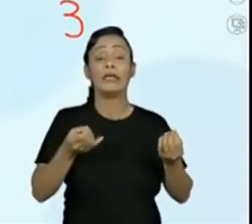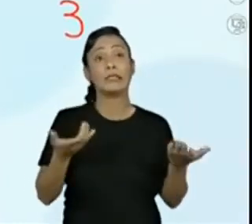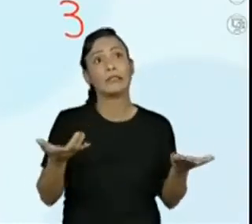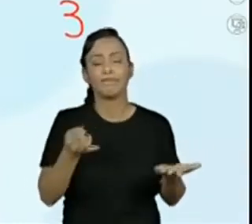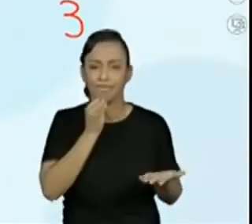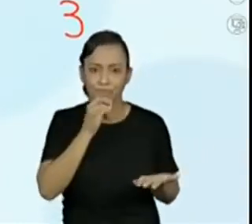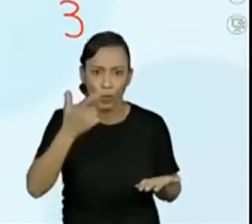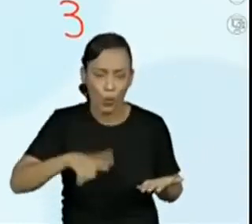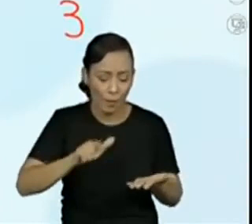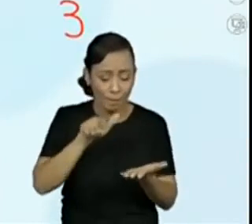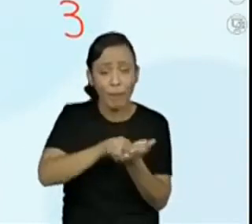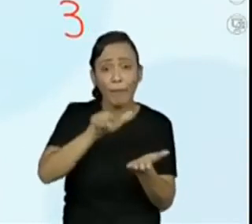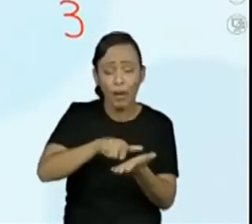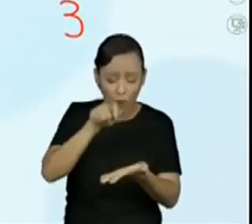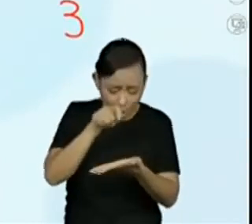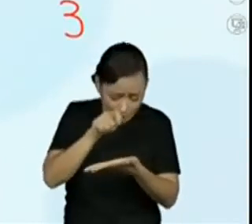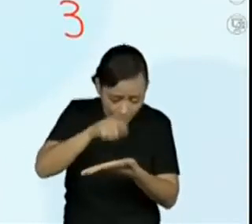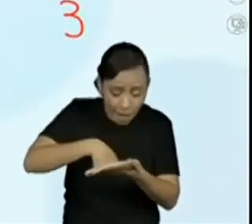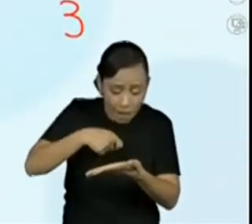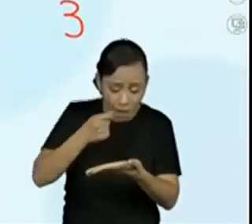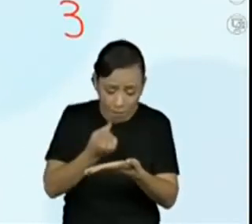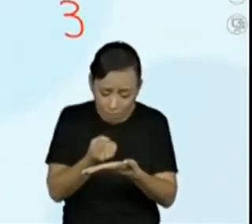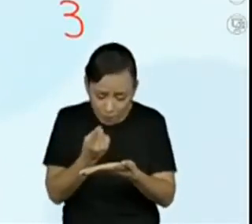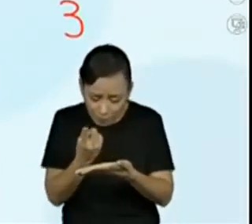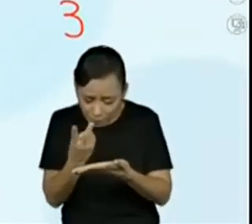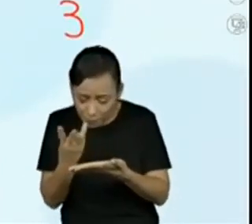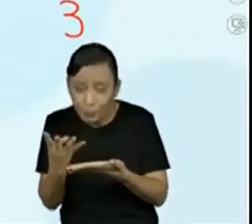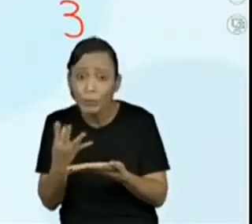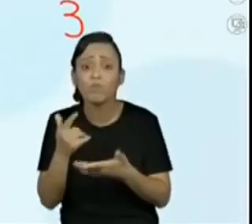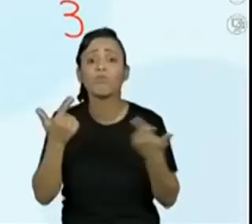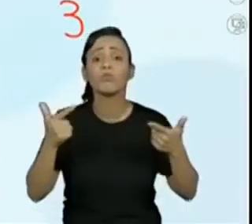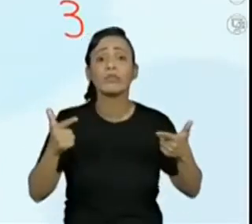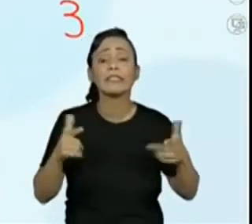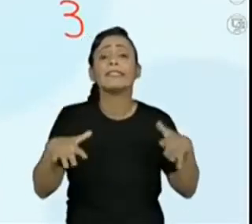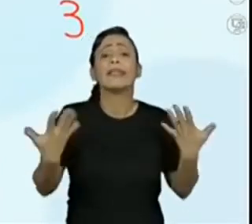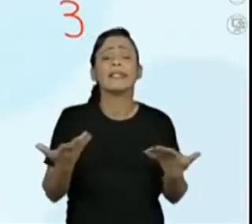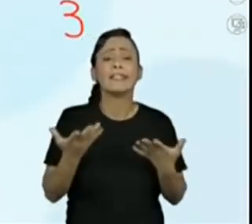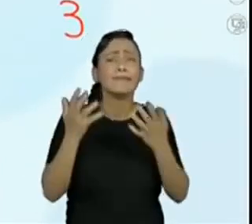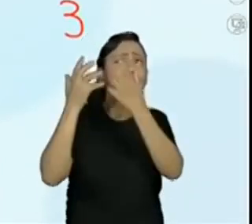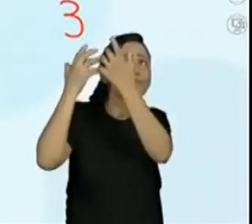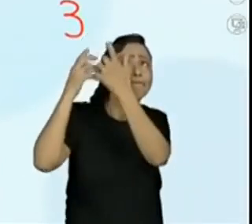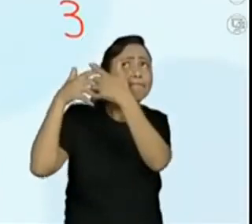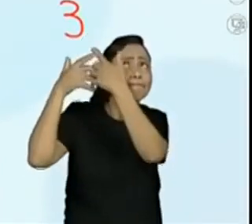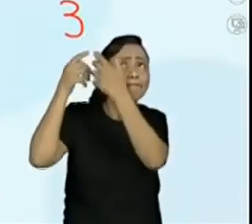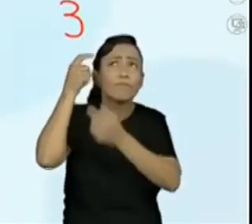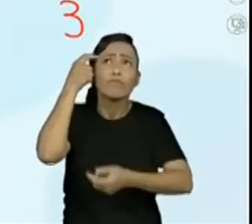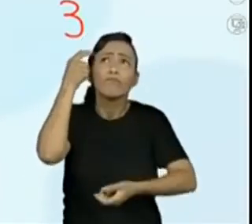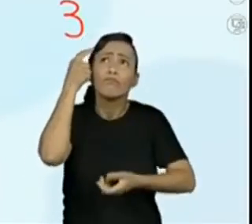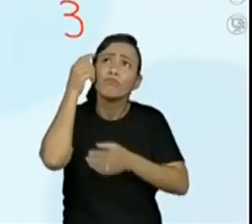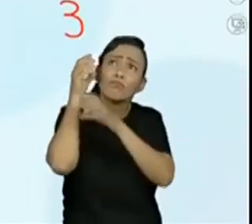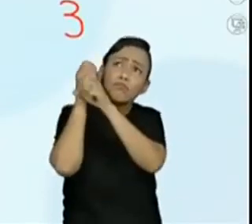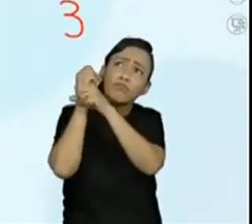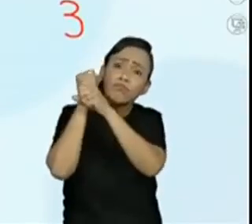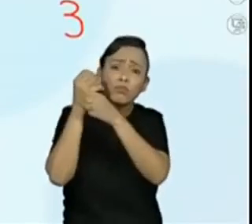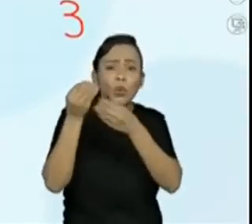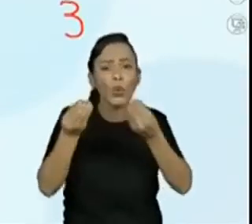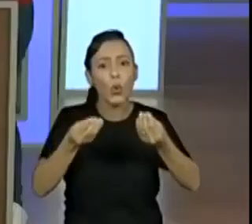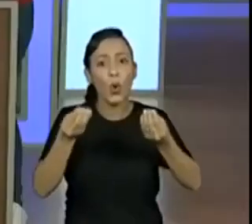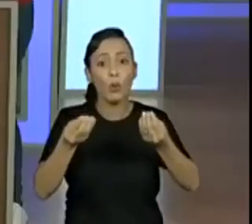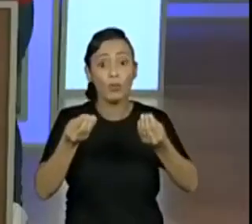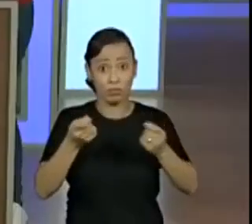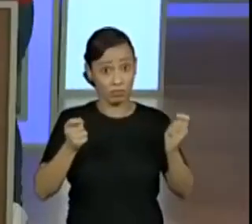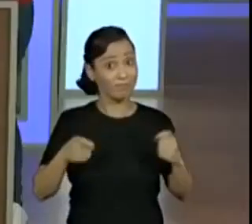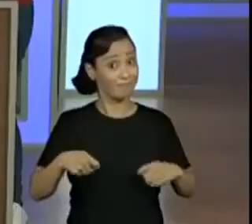procedimentos de desenho, como que eu posso fazer? E aí? Olha só. A ensinou aqui também. Temos o cálculo